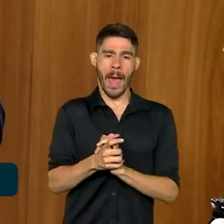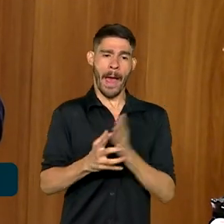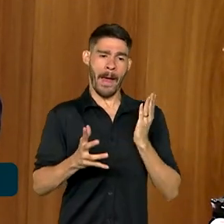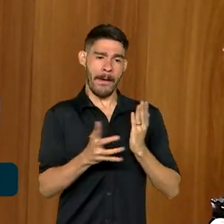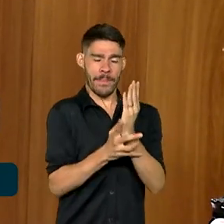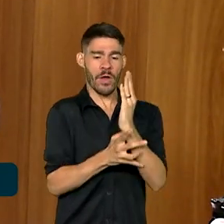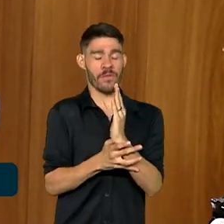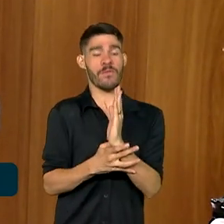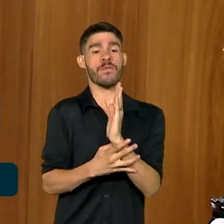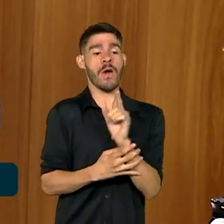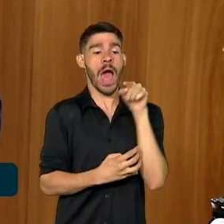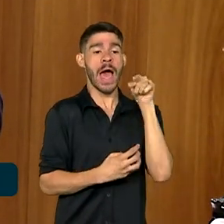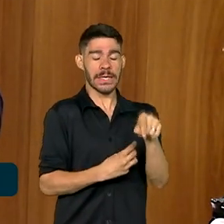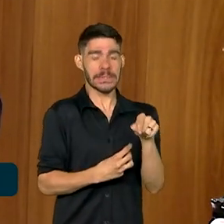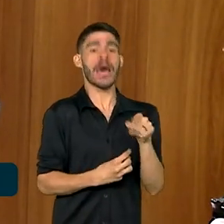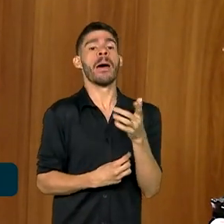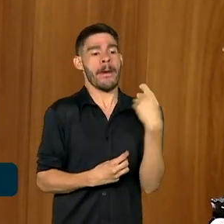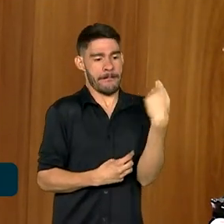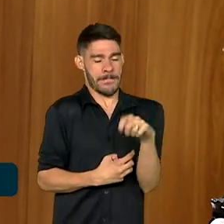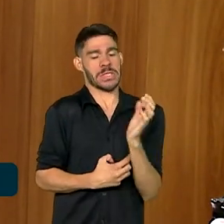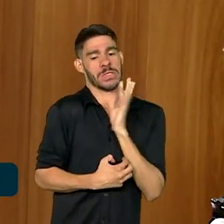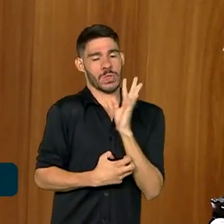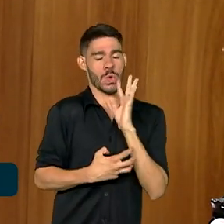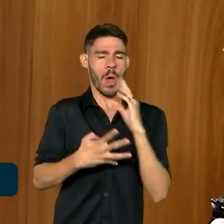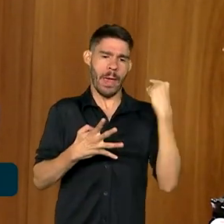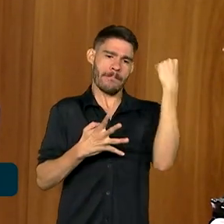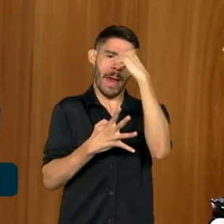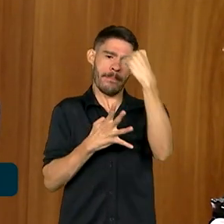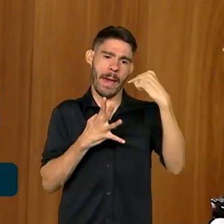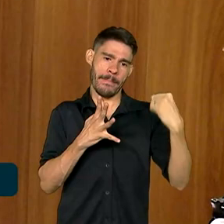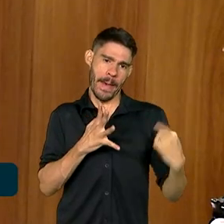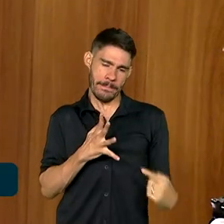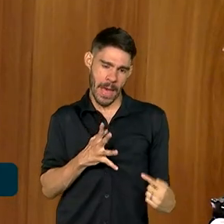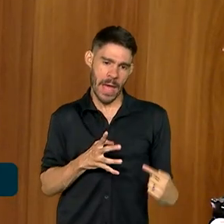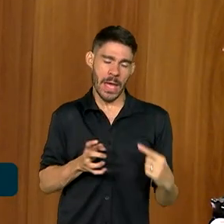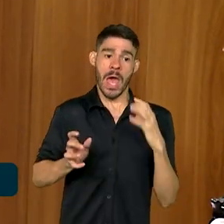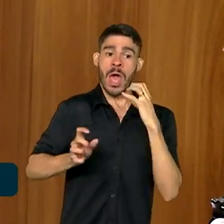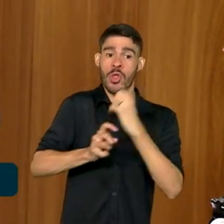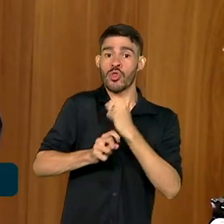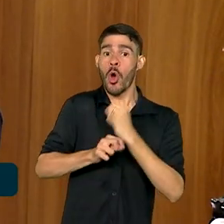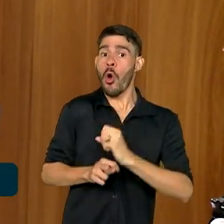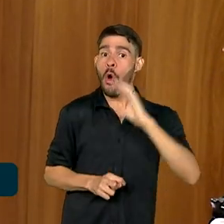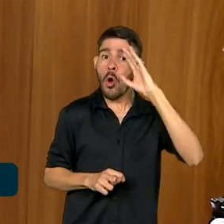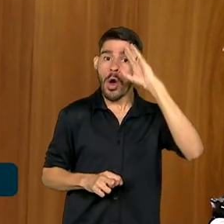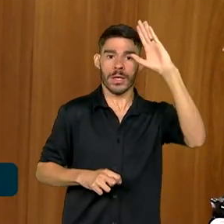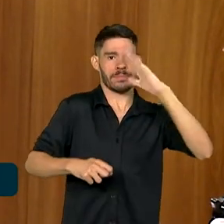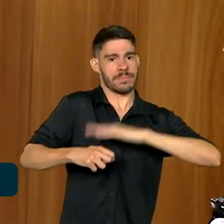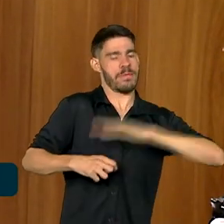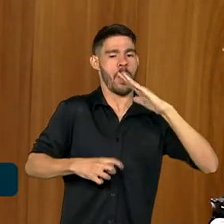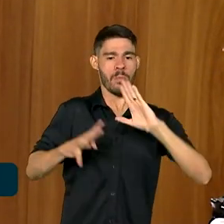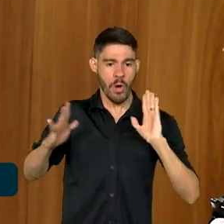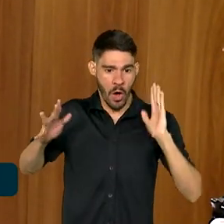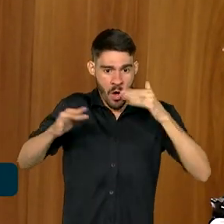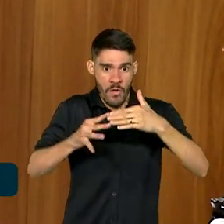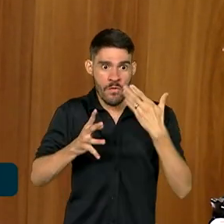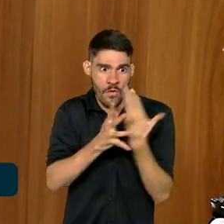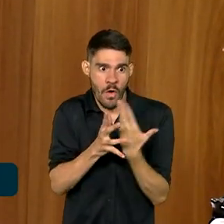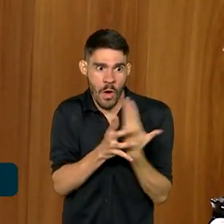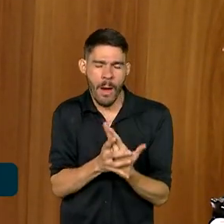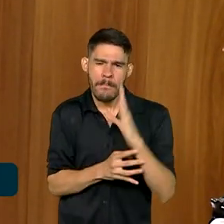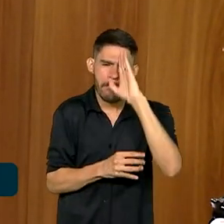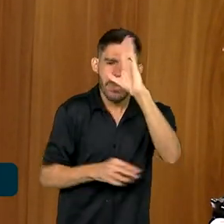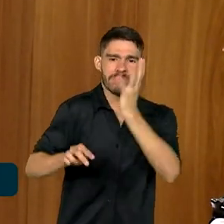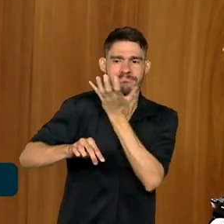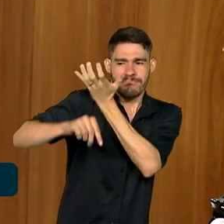determinado cargo, ele precisa conhecer quais são os eixos temáticos que têm pesos maiores e focar seus estudos principalmente nessas